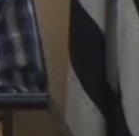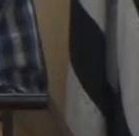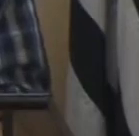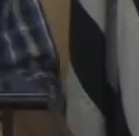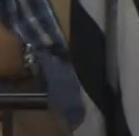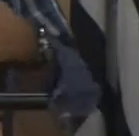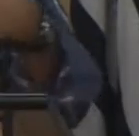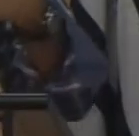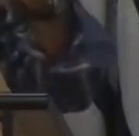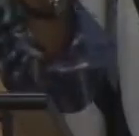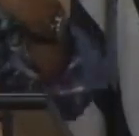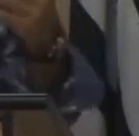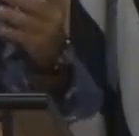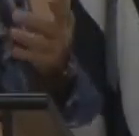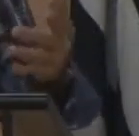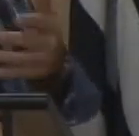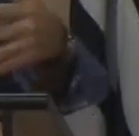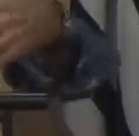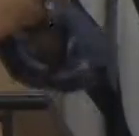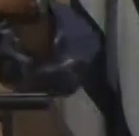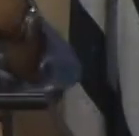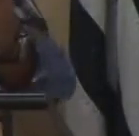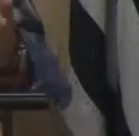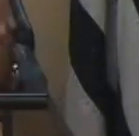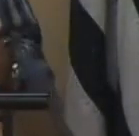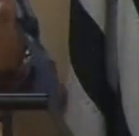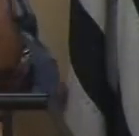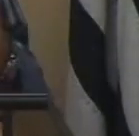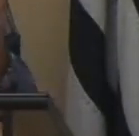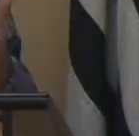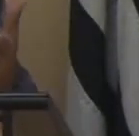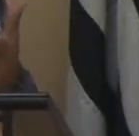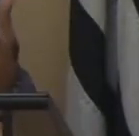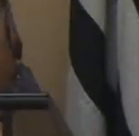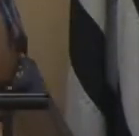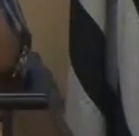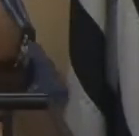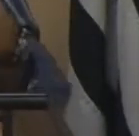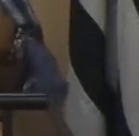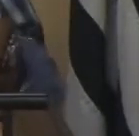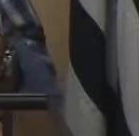vocês coloquem aí é simples vocês coloquem